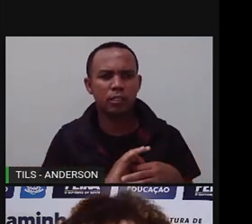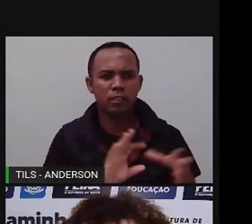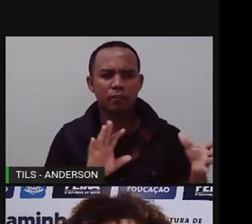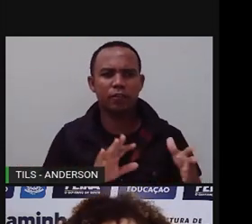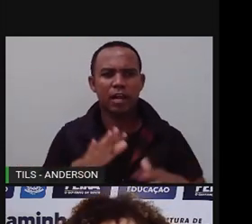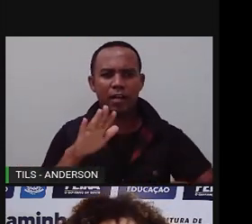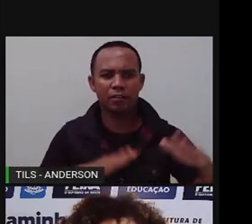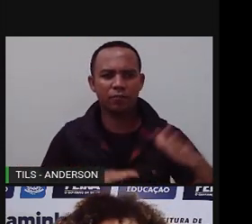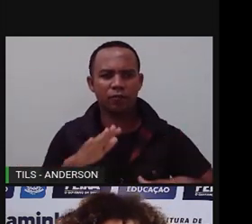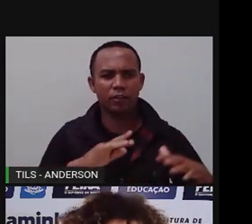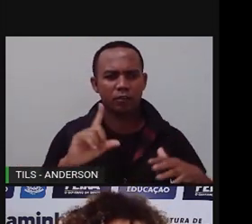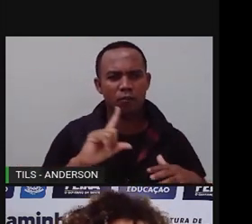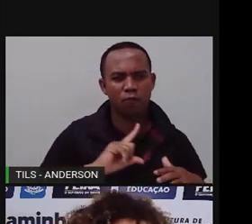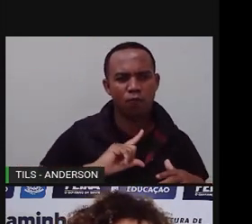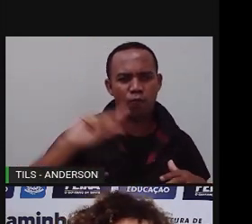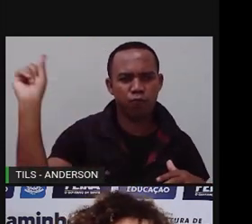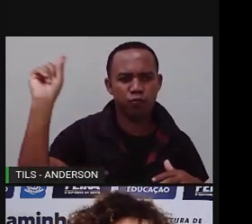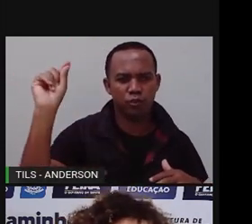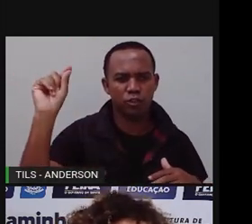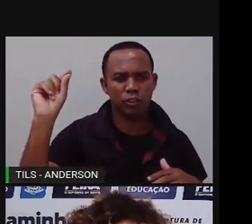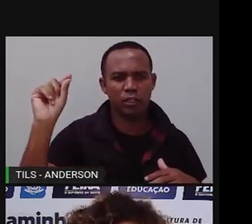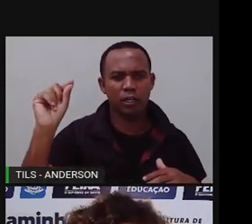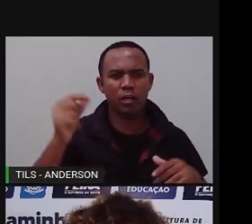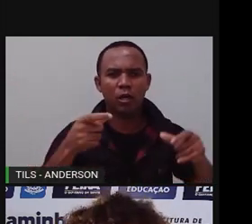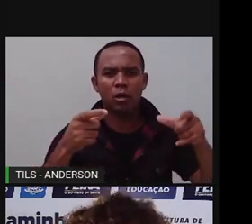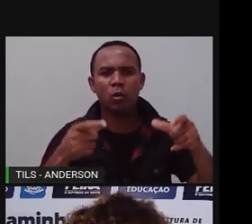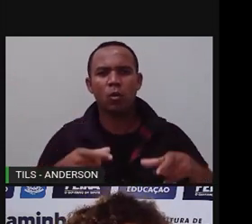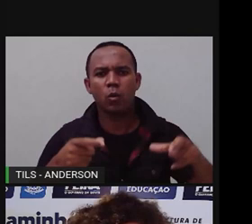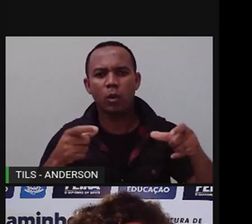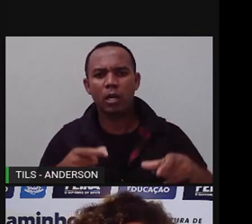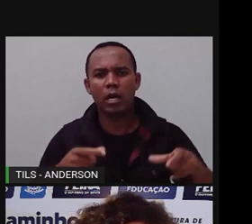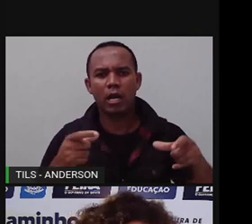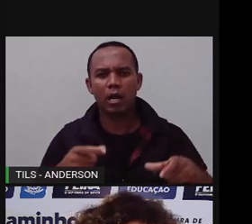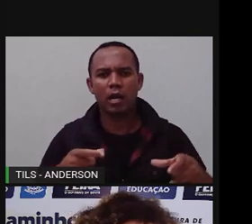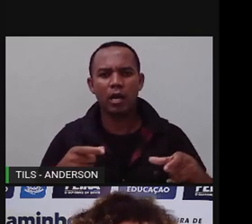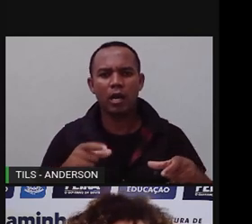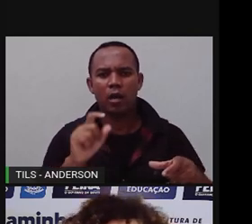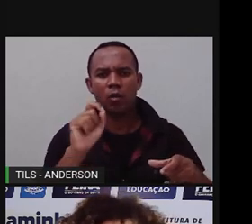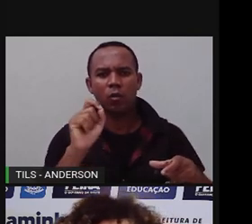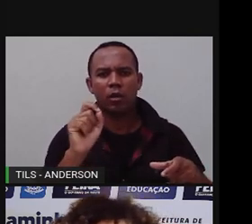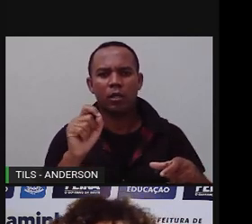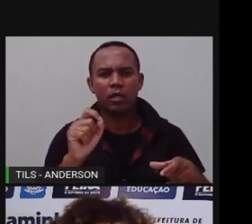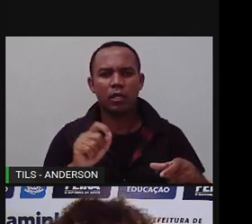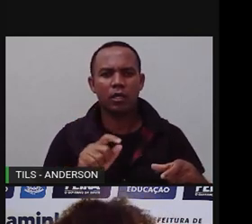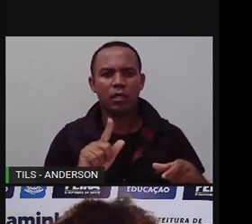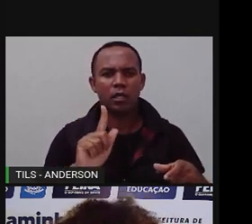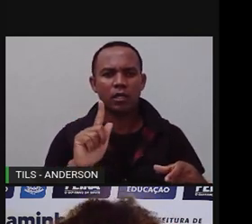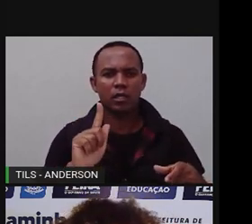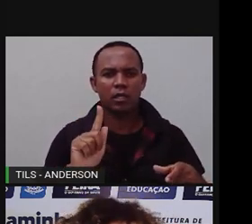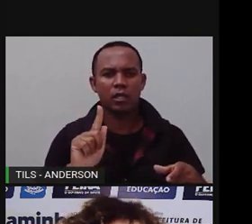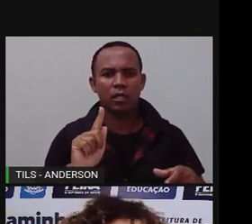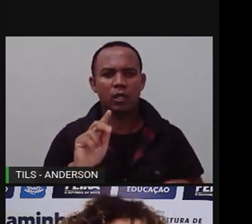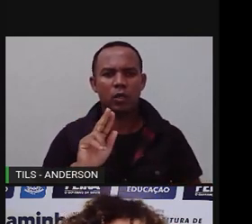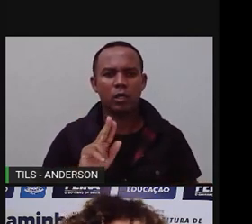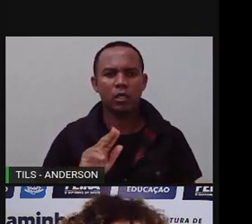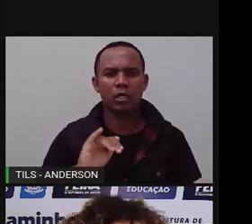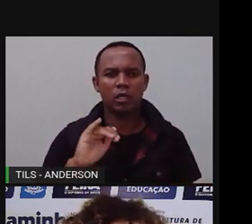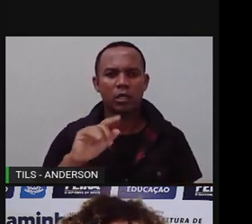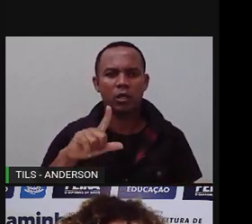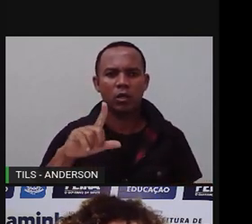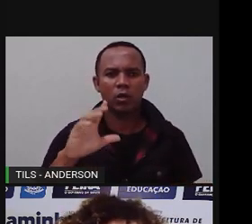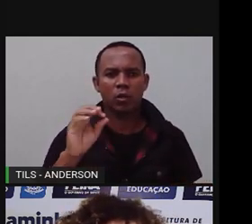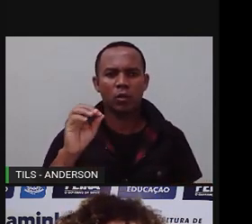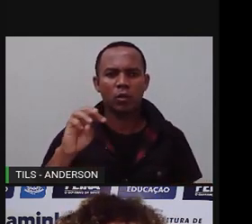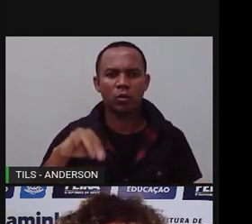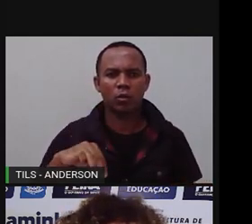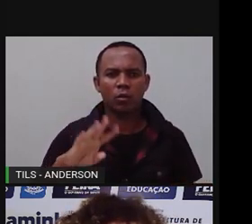fugir. E esses que fugiam iam se refugiar em determinados lugares, que são chamados de quilombos, né? O quilombo